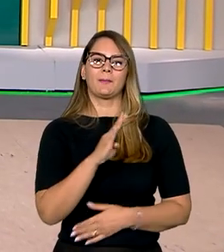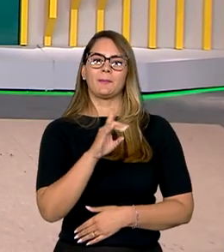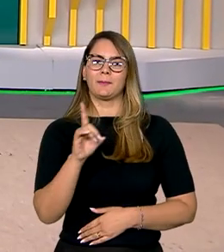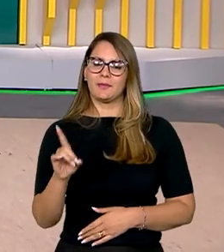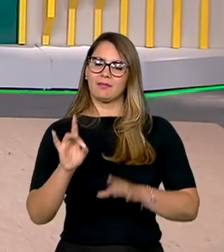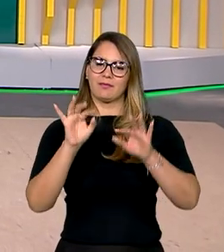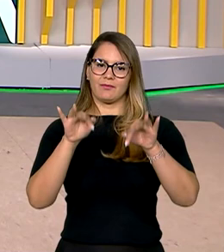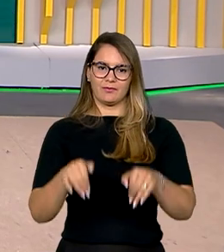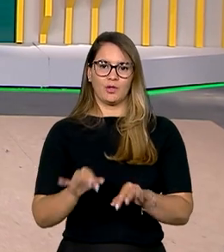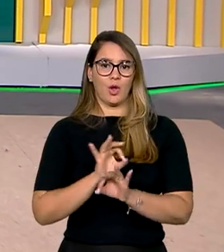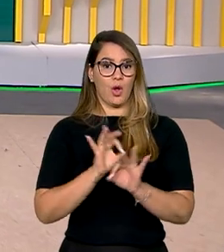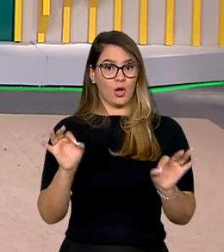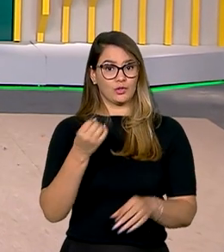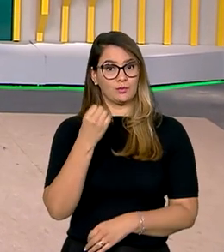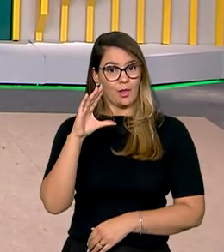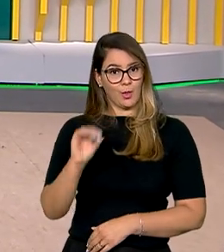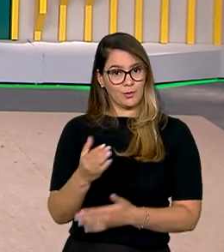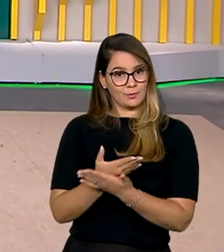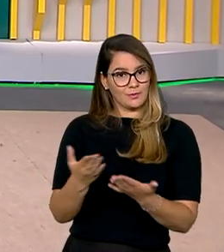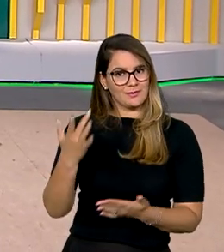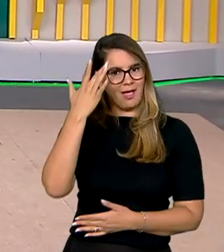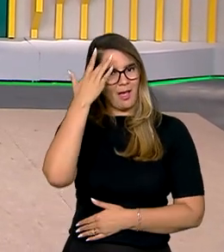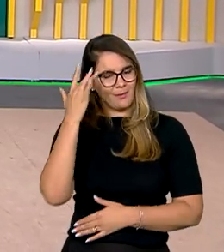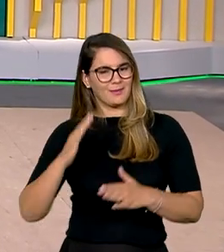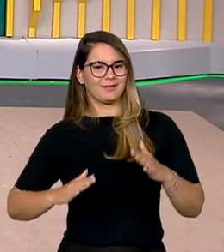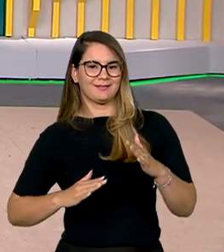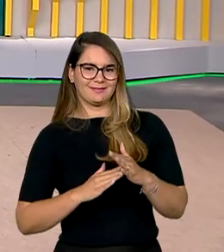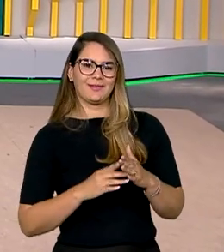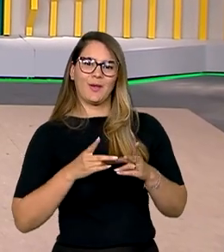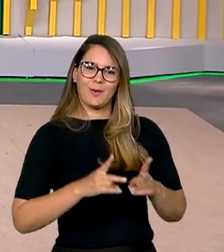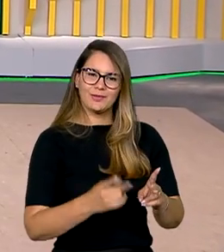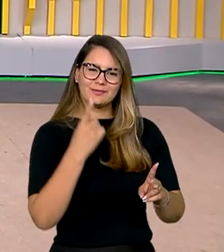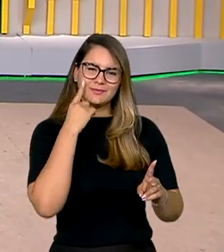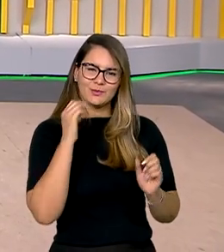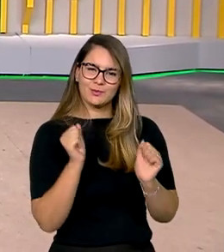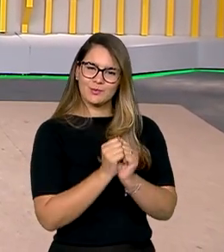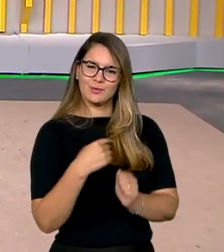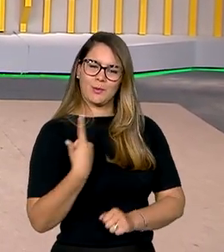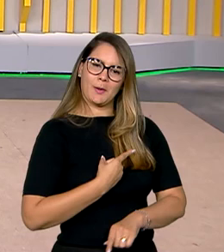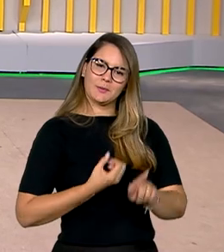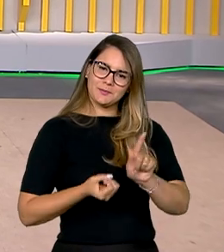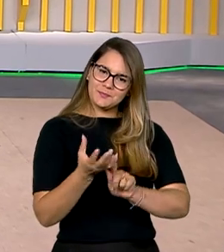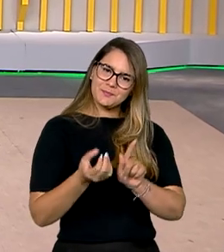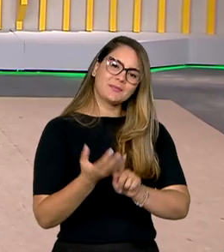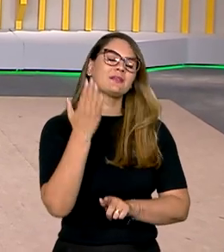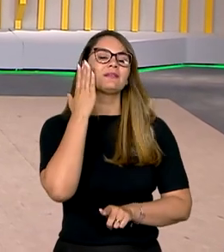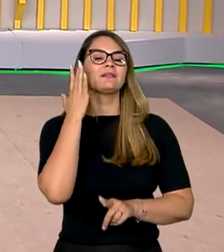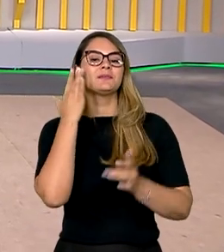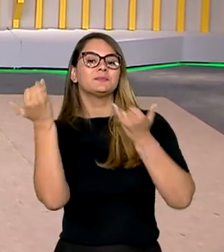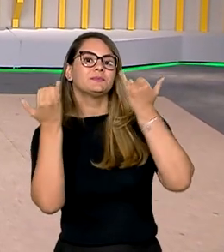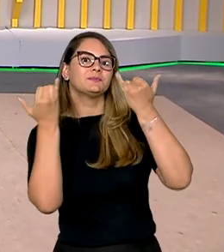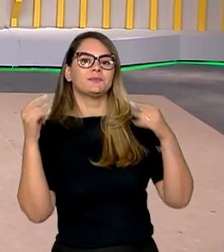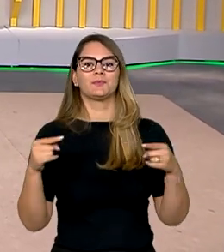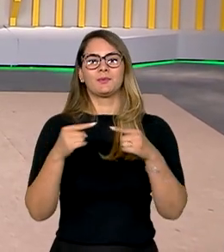do Brasil em Dia termina. Uma boa noite para você, nos vemos amanhã. Mas continue ligado com a gente aqui no canal GOV para saber as notícias